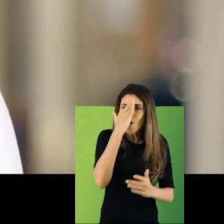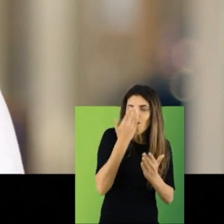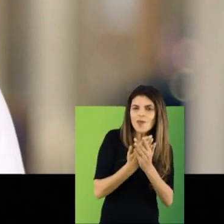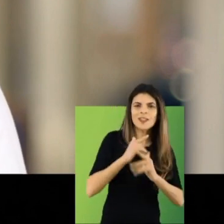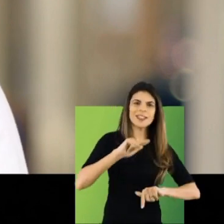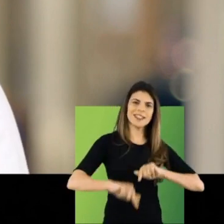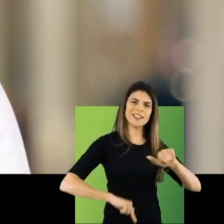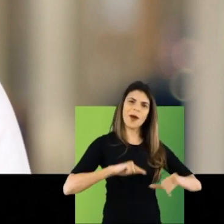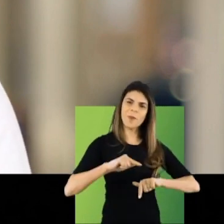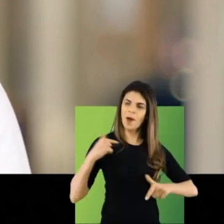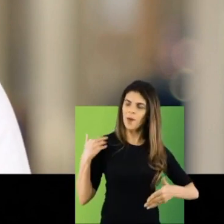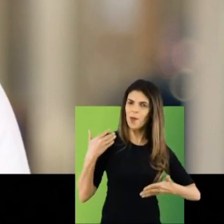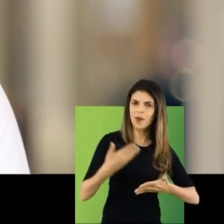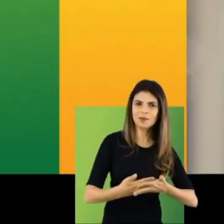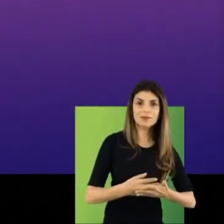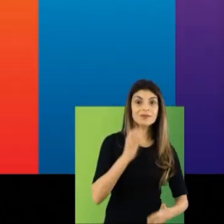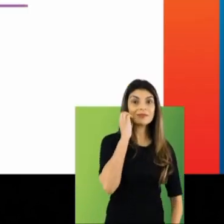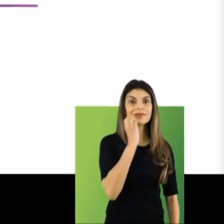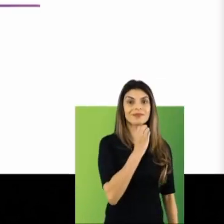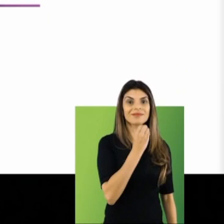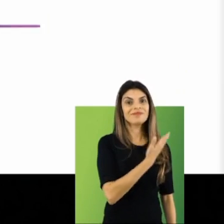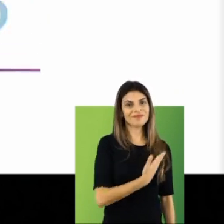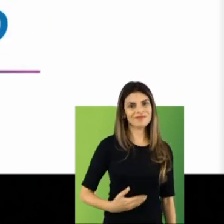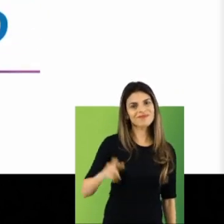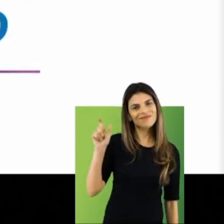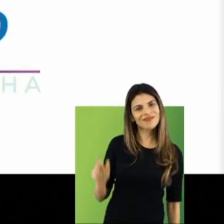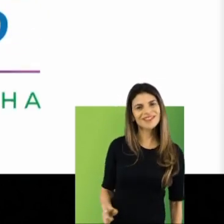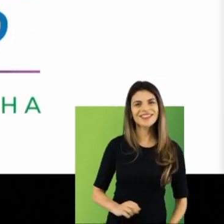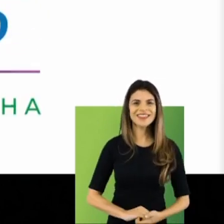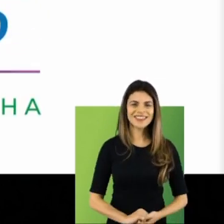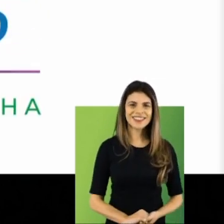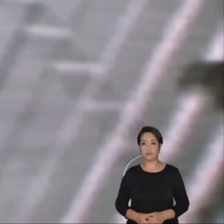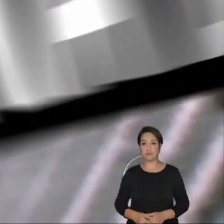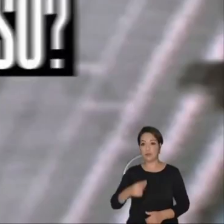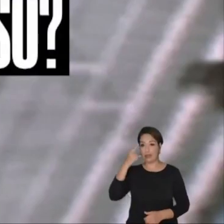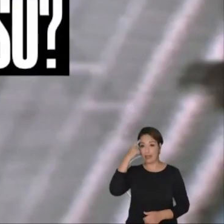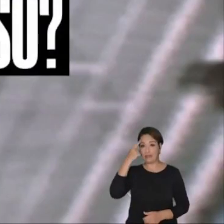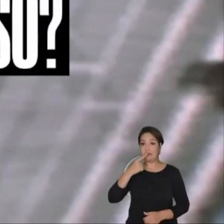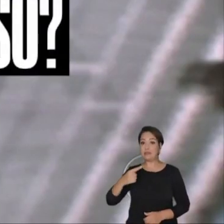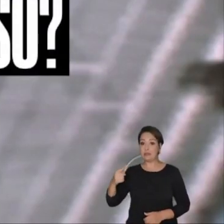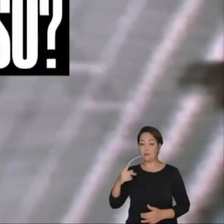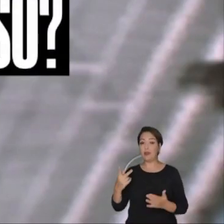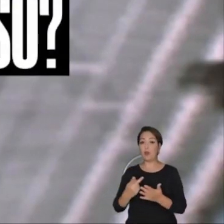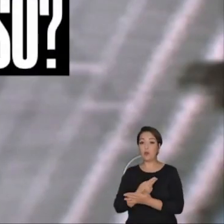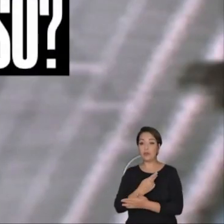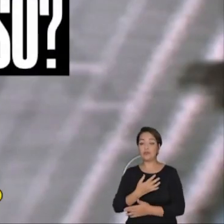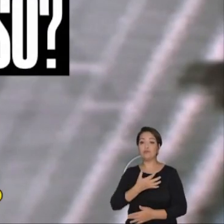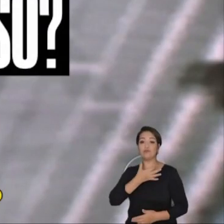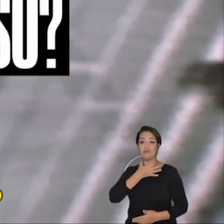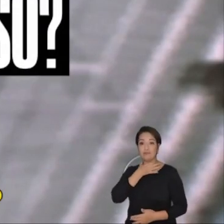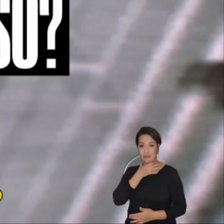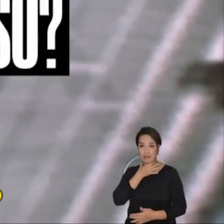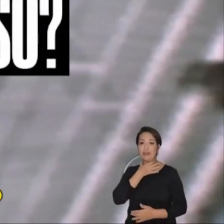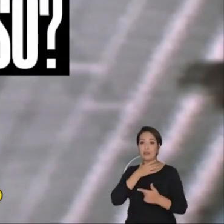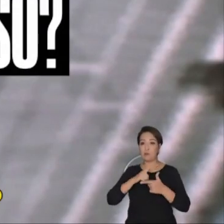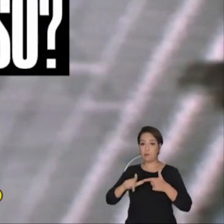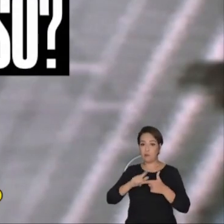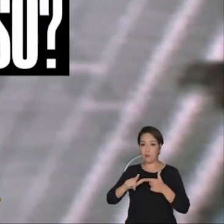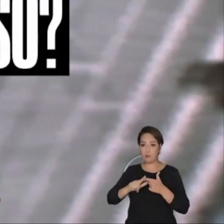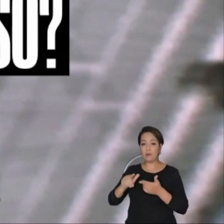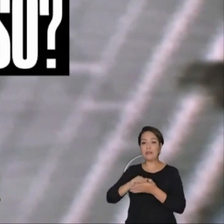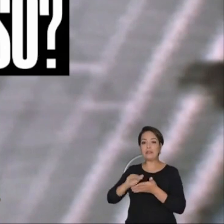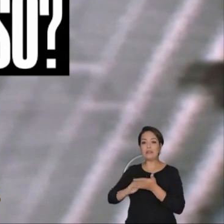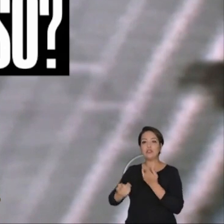sua confiança no trabalho que está sendo feito. Cláudio Castro, governador. A semana foi marcada por uma crise na Secretaria de